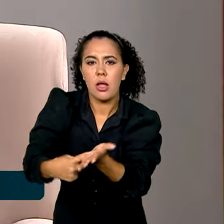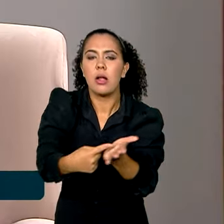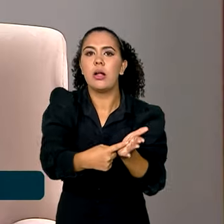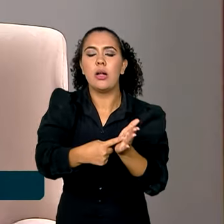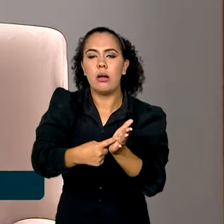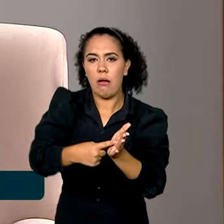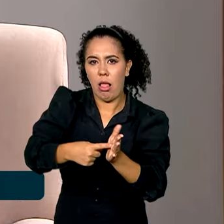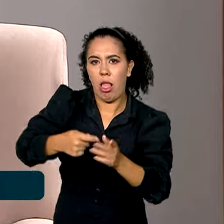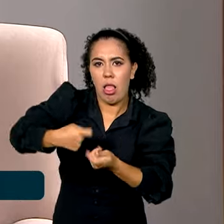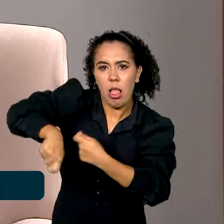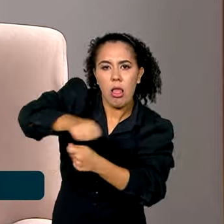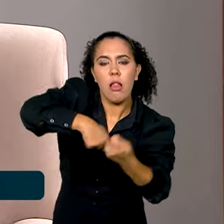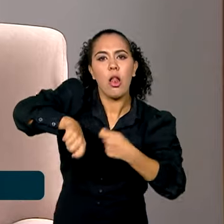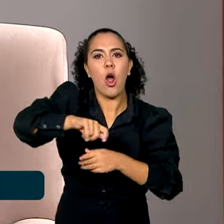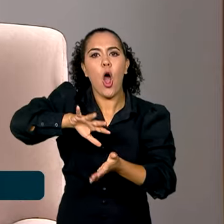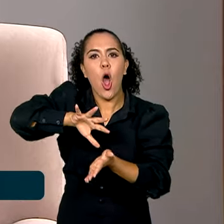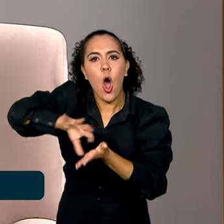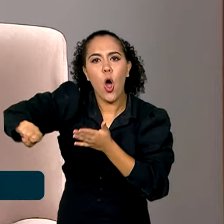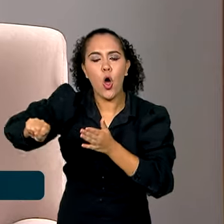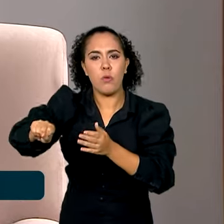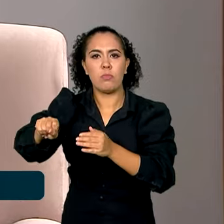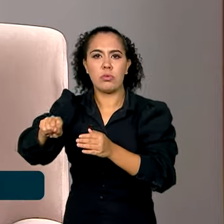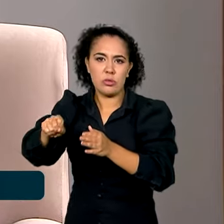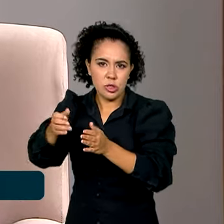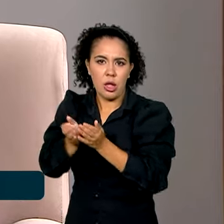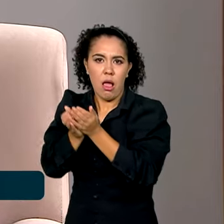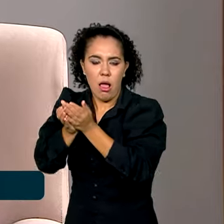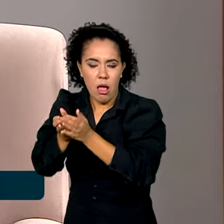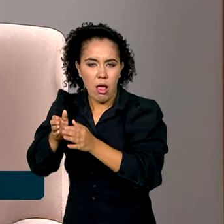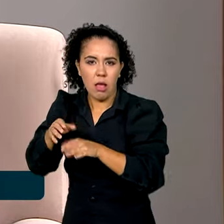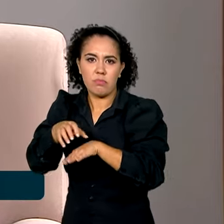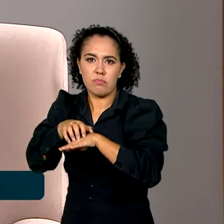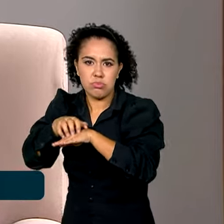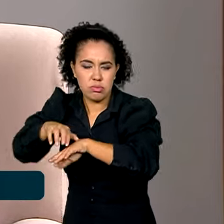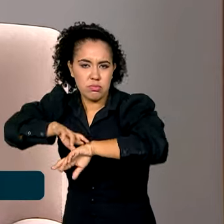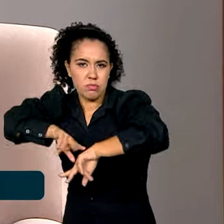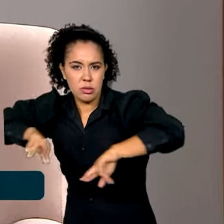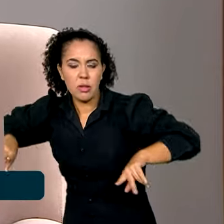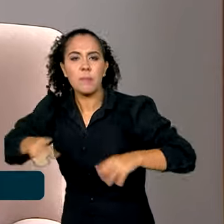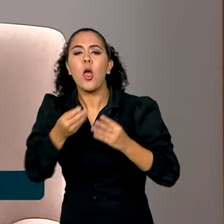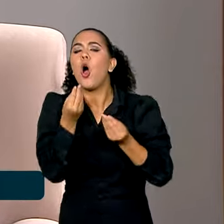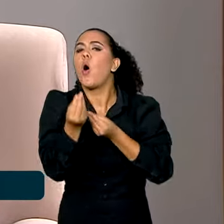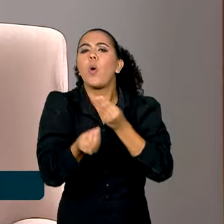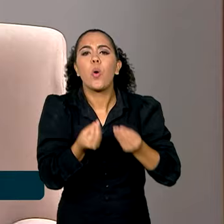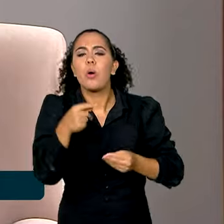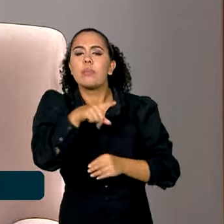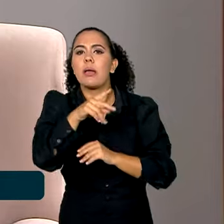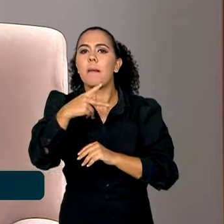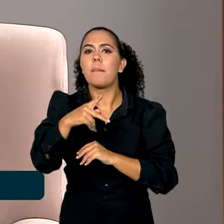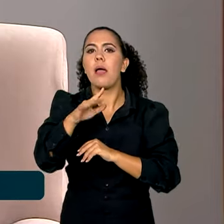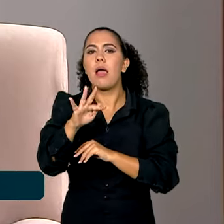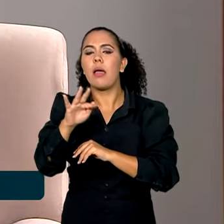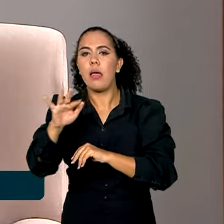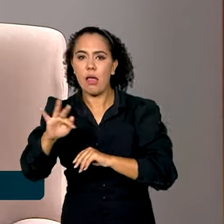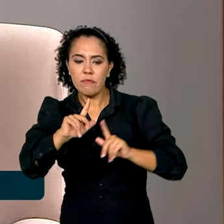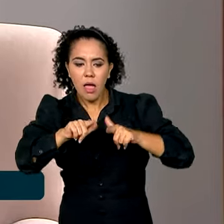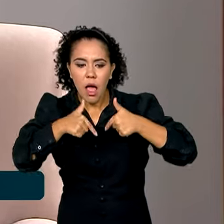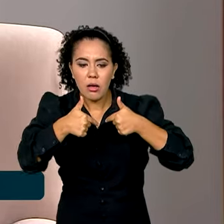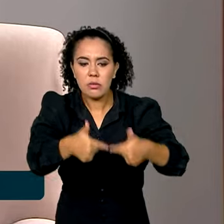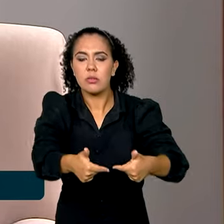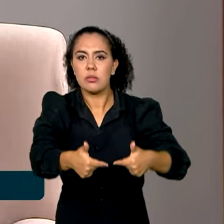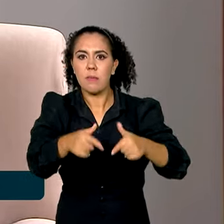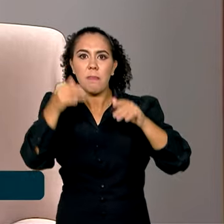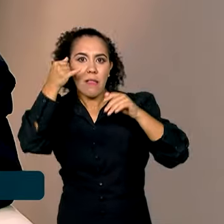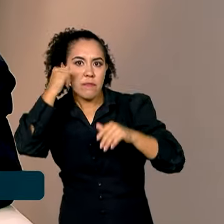roubos de carga. Enfim, como é que a PRF age, diretor, para inibir a criminalidade no âmbito das